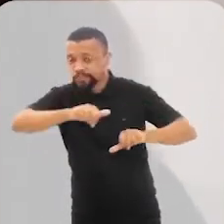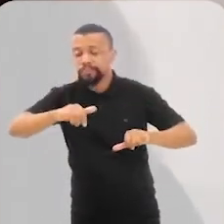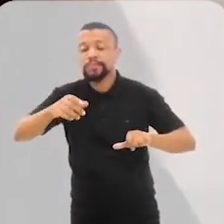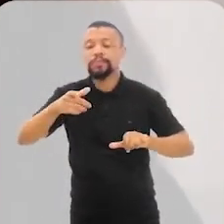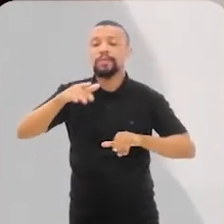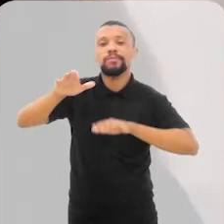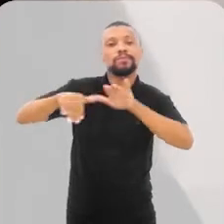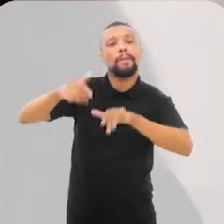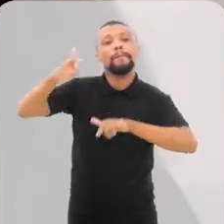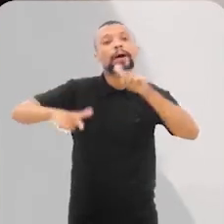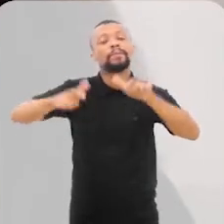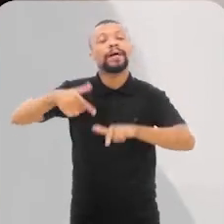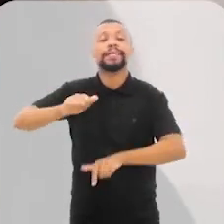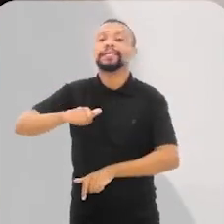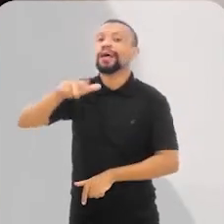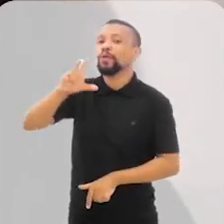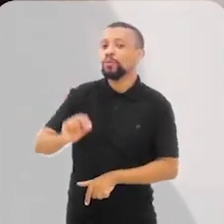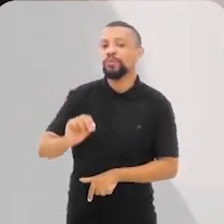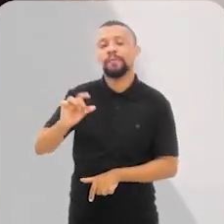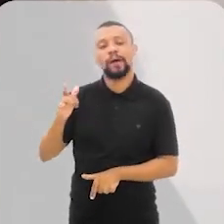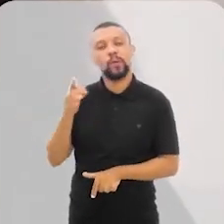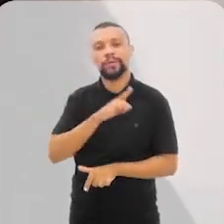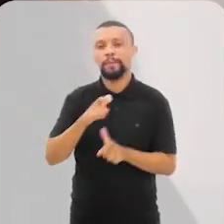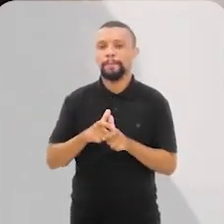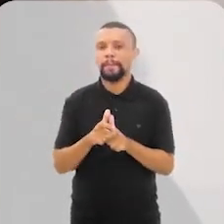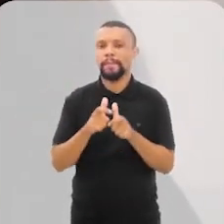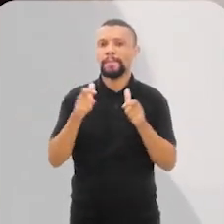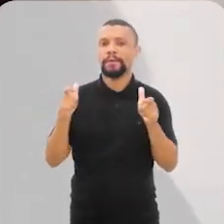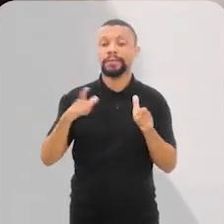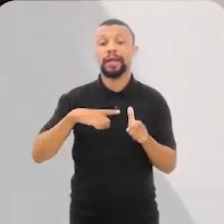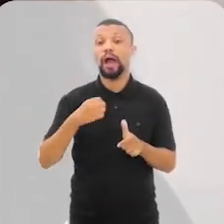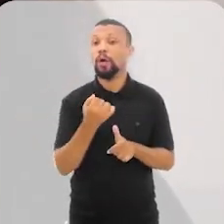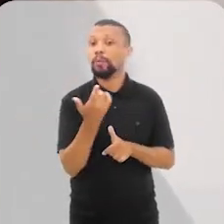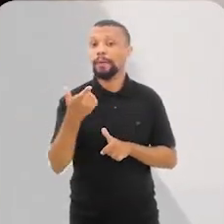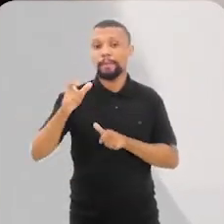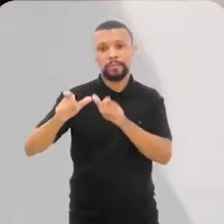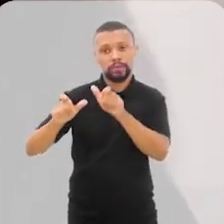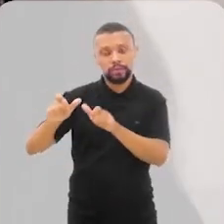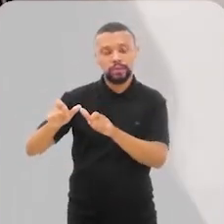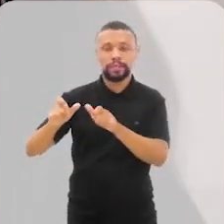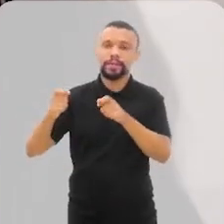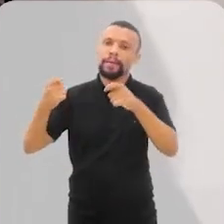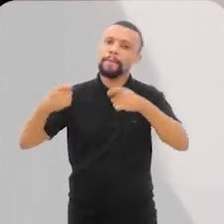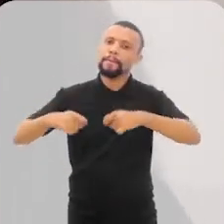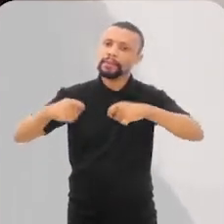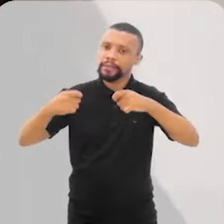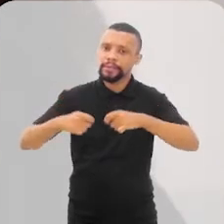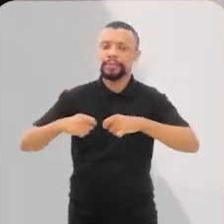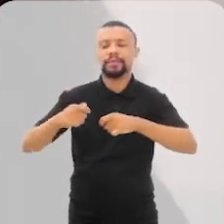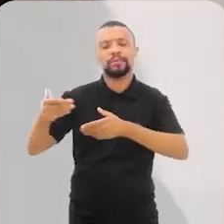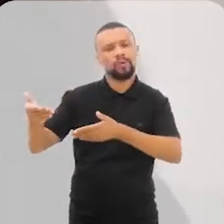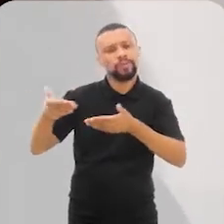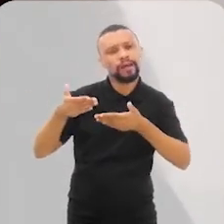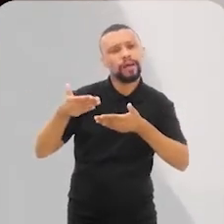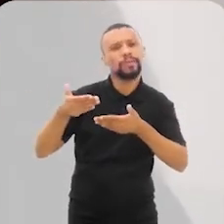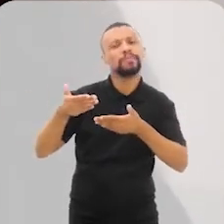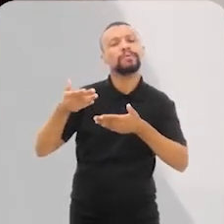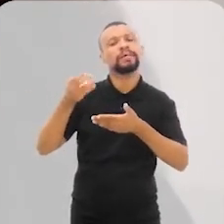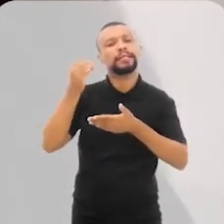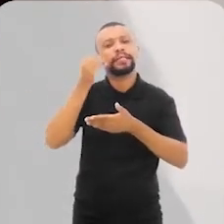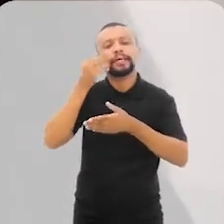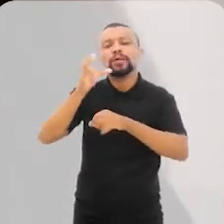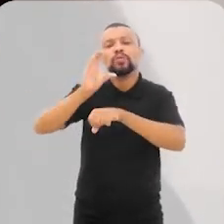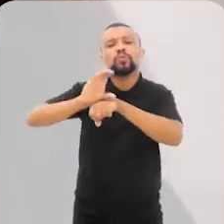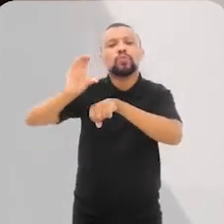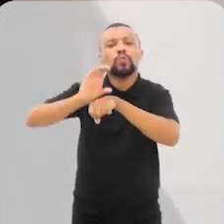para aumentar o número de pessoas. E essas pessoas, assim como algumas pessoas que são parceiras do Rio de Impacto, foram convidadas para participar de uma